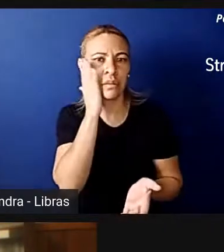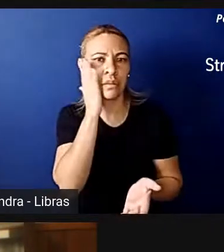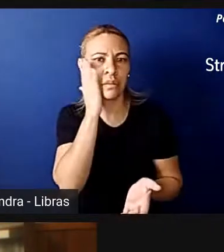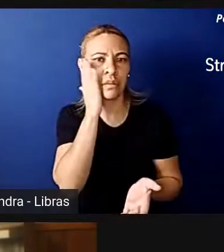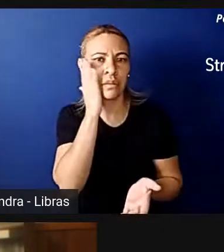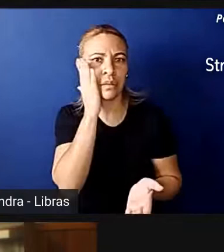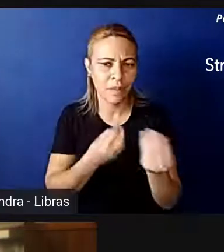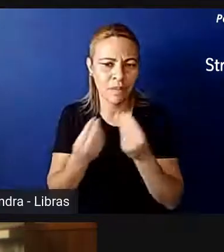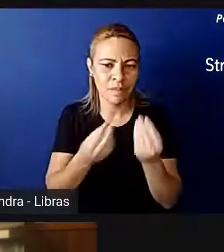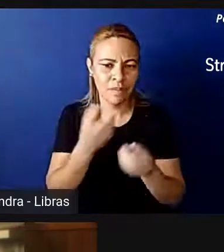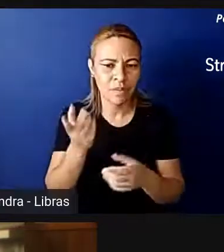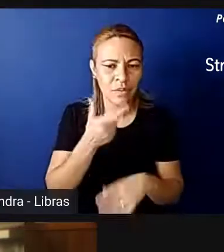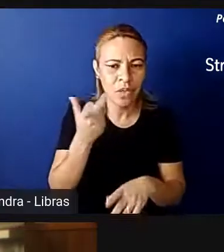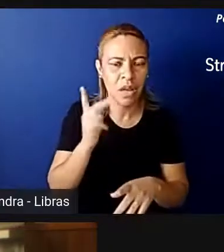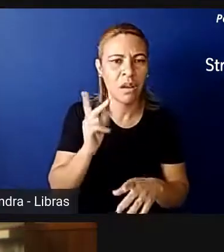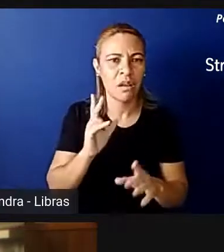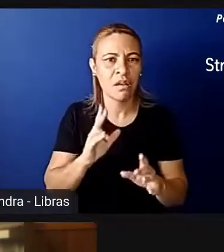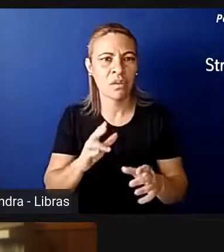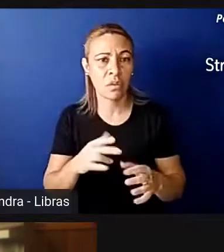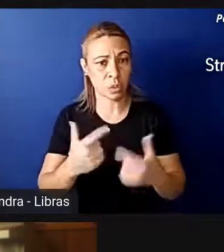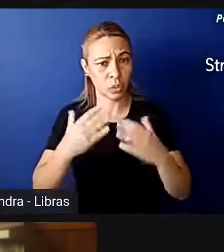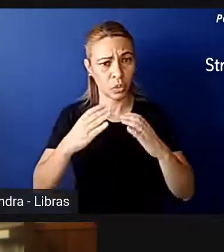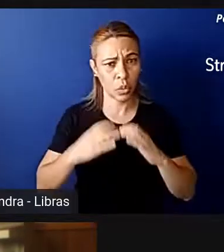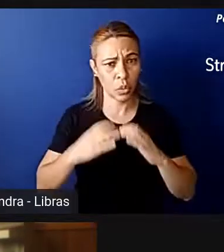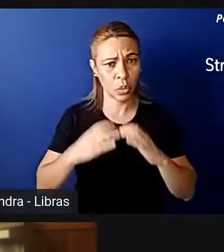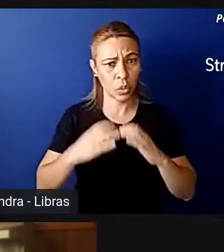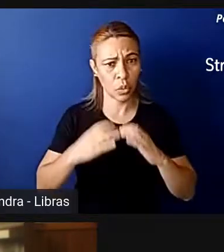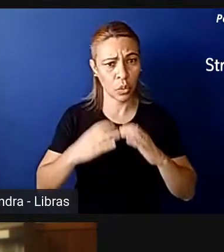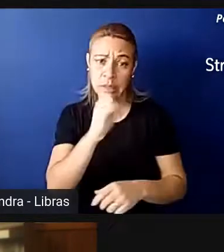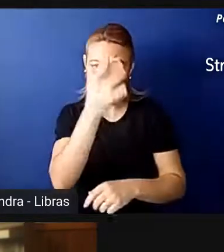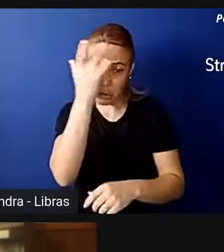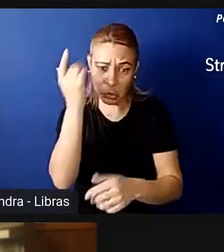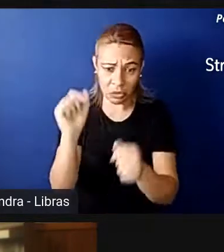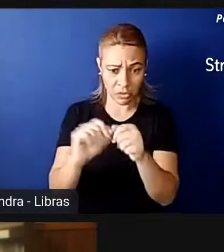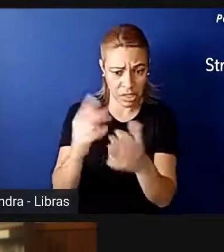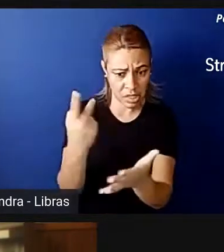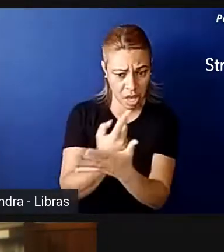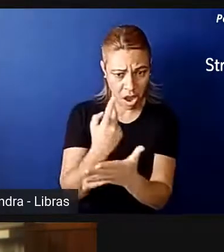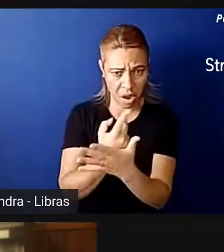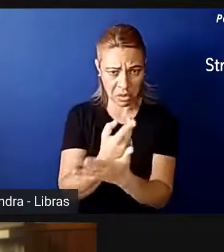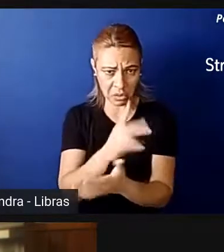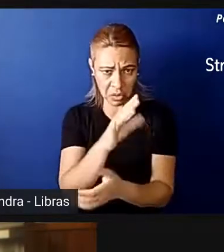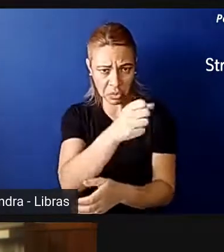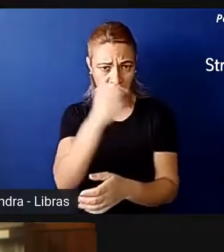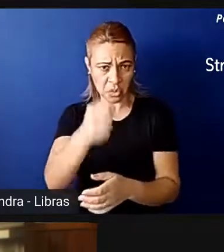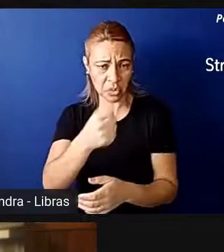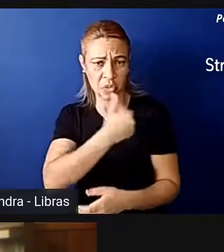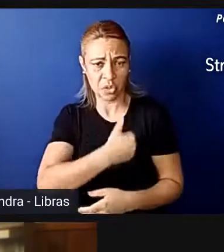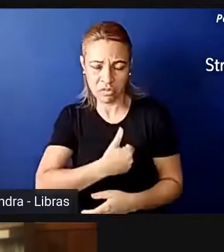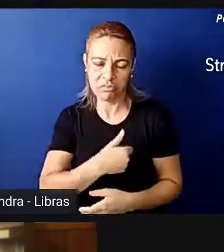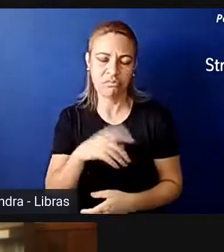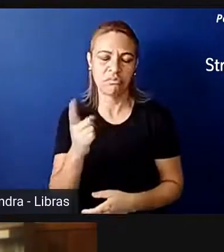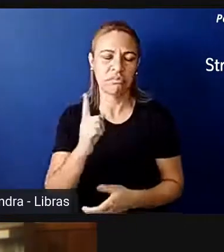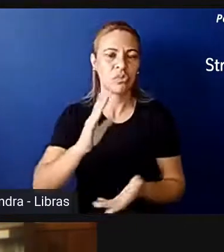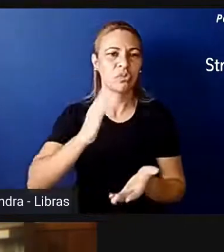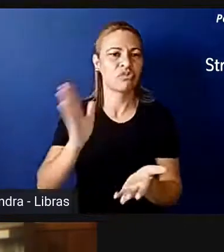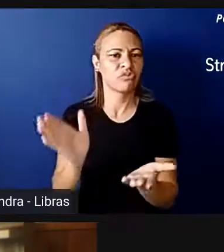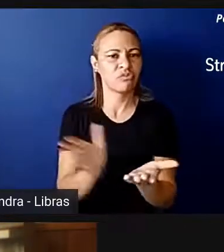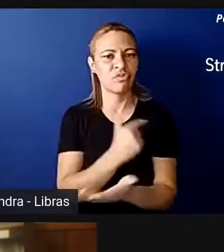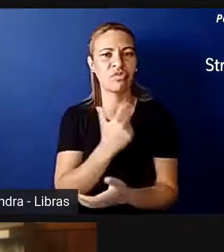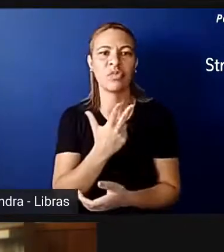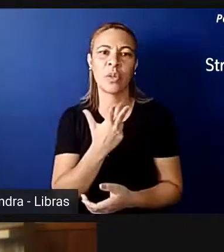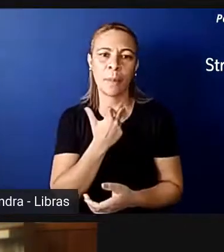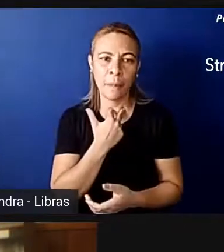condutas que se a pessoa comete e é condenada não pode concorrer a cargo no futuro. Então, eu acredito que esse discurso de